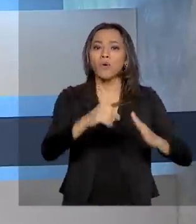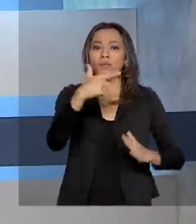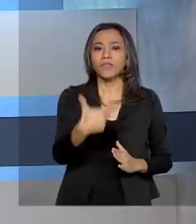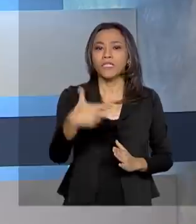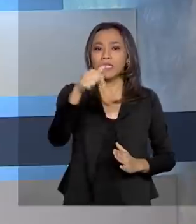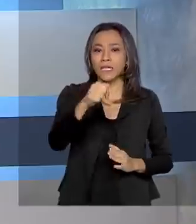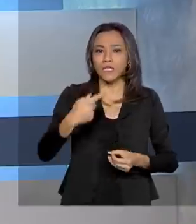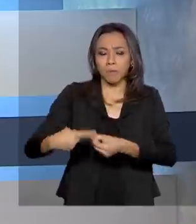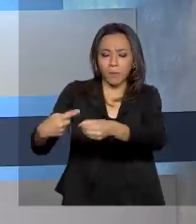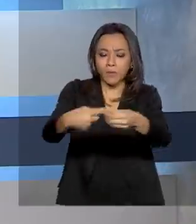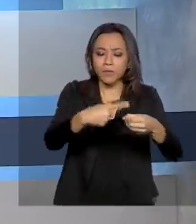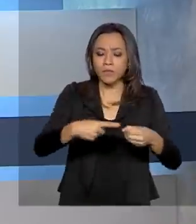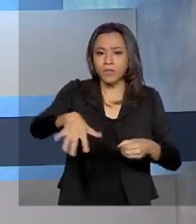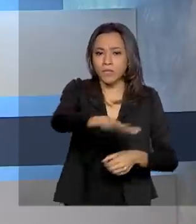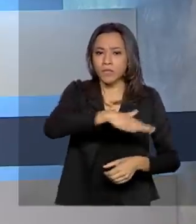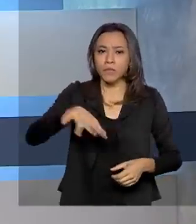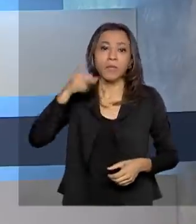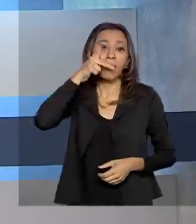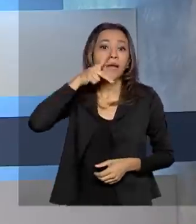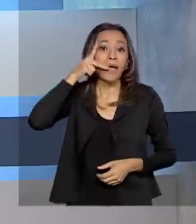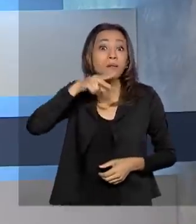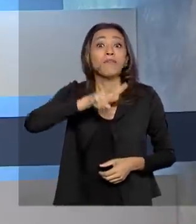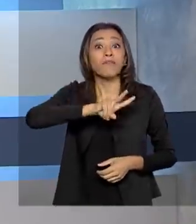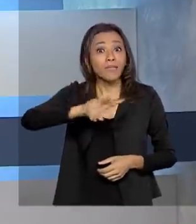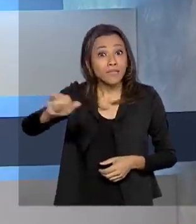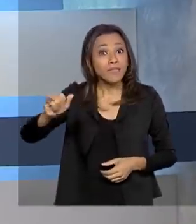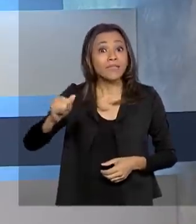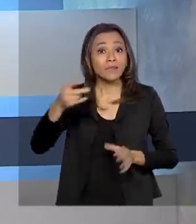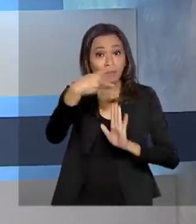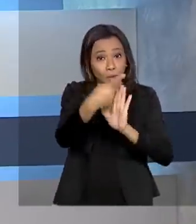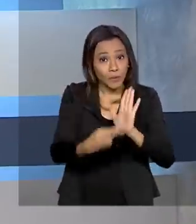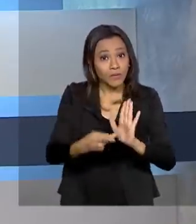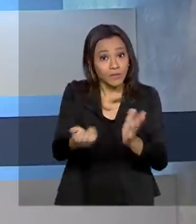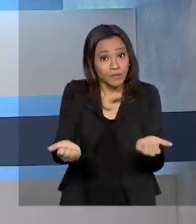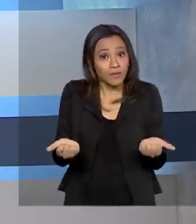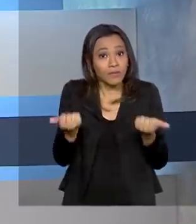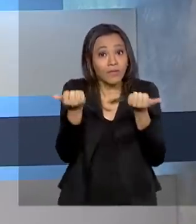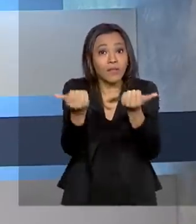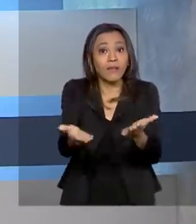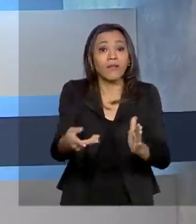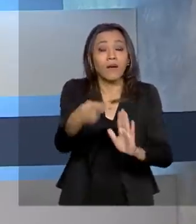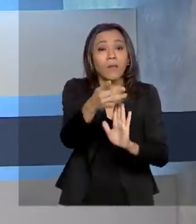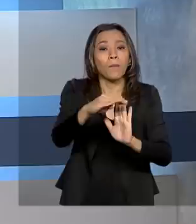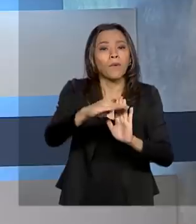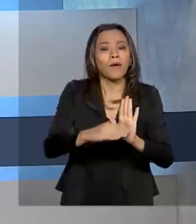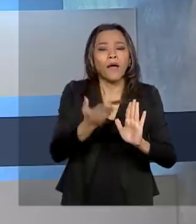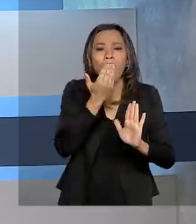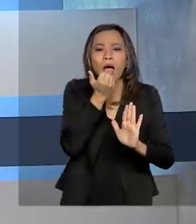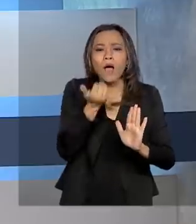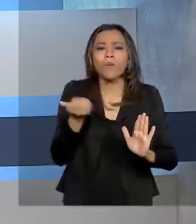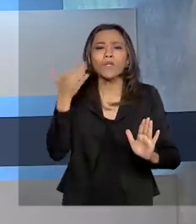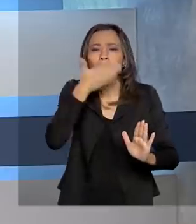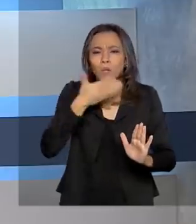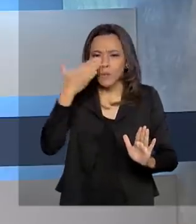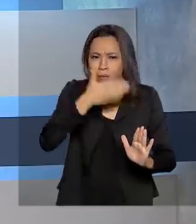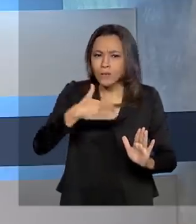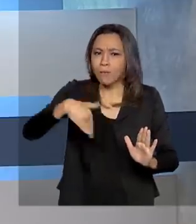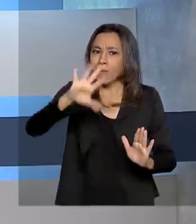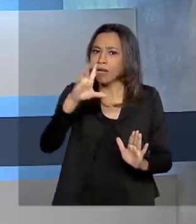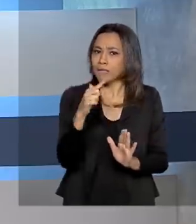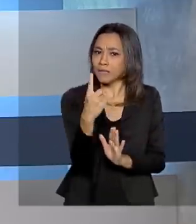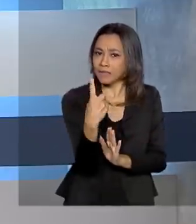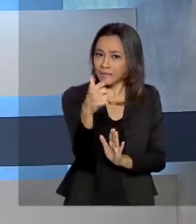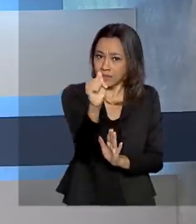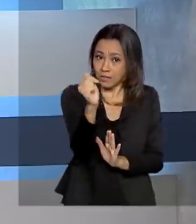Paraíba serão beneficiados pelo programa Água Doce. O programa vai levar água própria para o consumo a mais de 17 mil